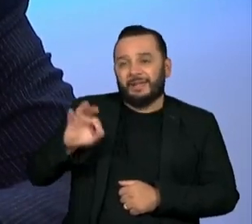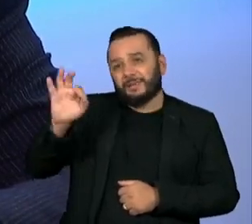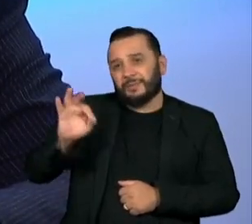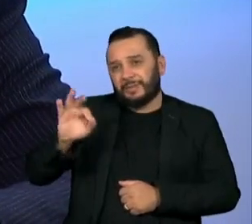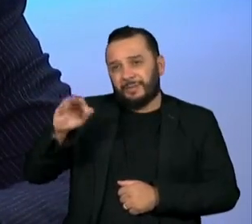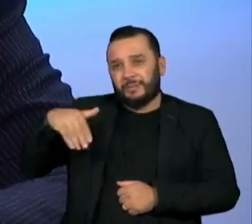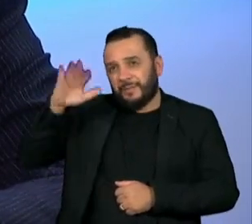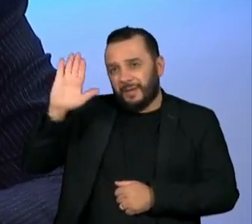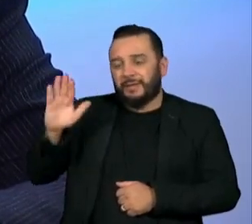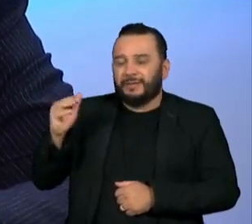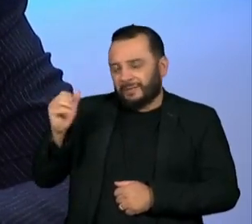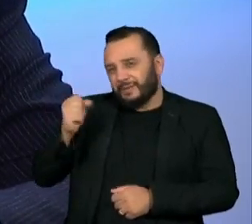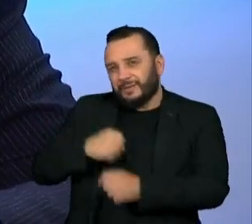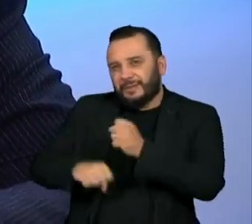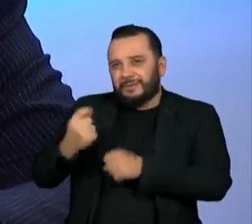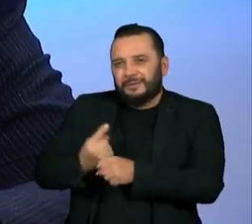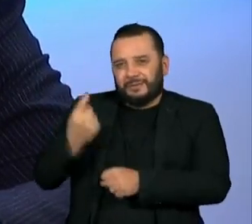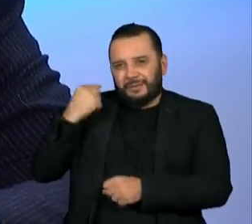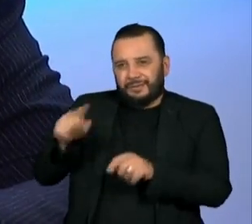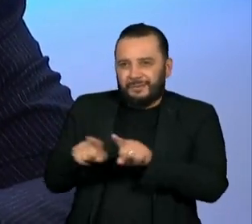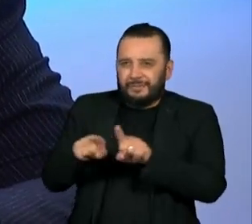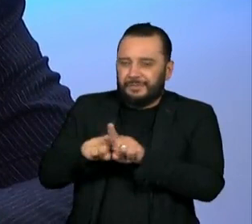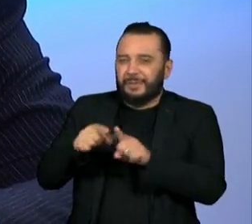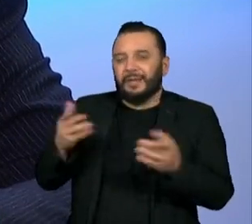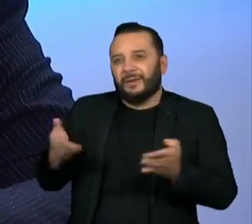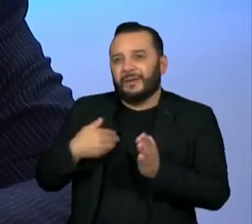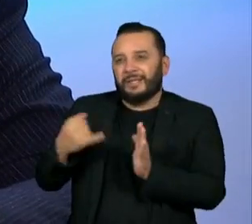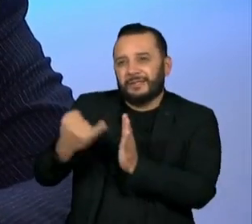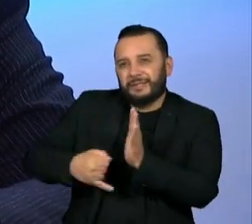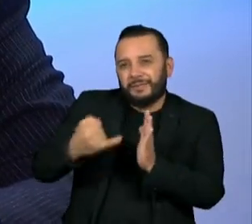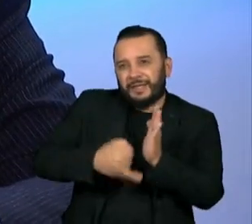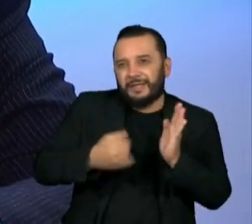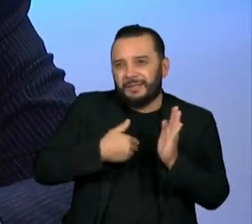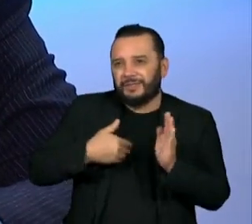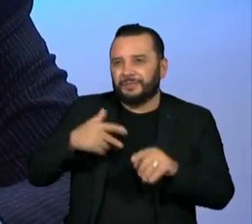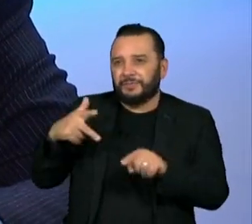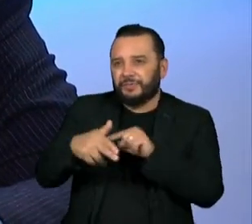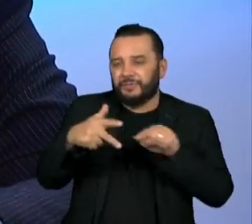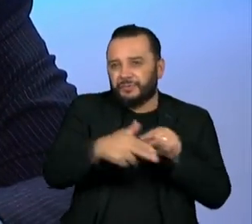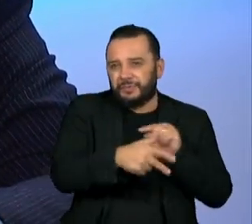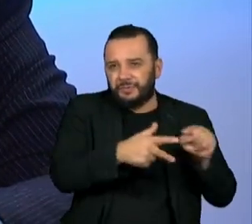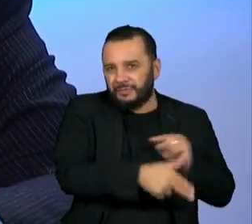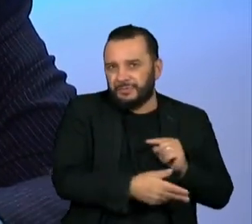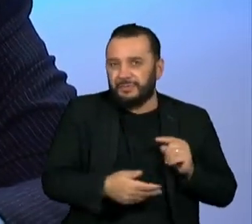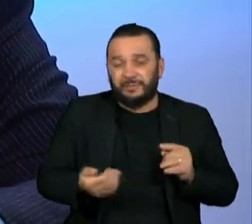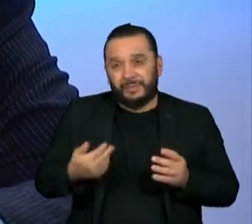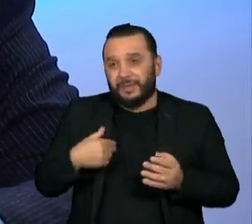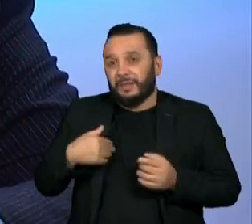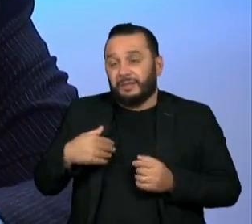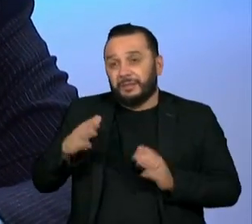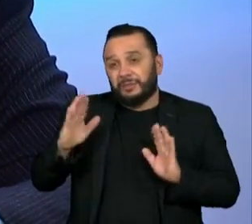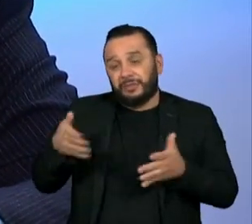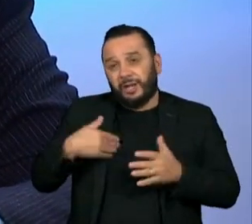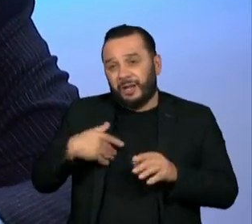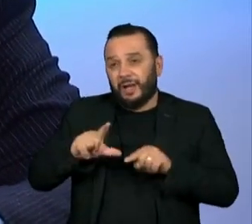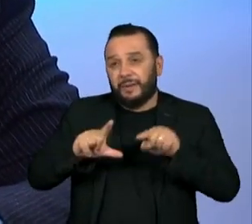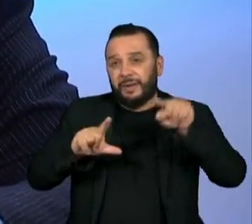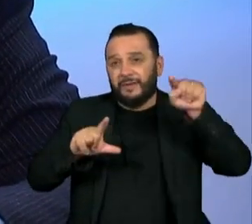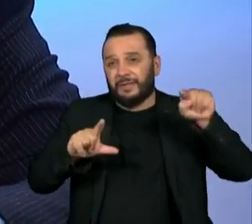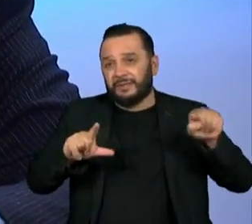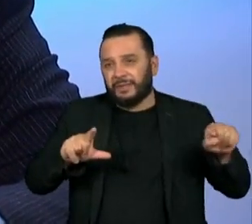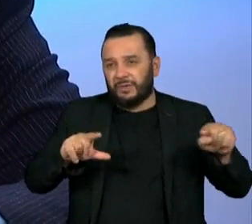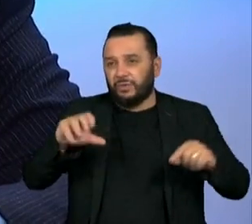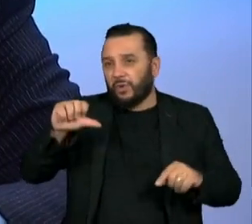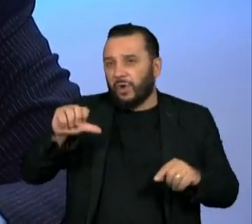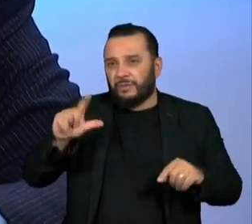a alíquota que os estados podem cobrar sobre itens como energia elétrica e combustíveis. Em vez de fechar na casa de nove, ela pode fechar na casa de seis